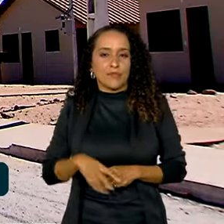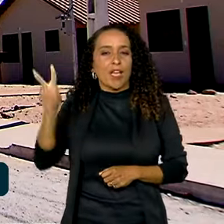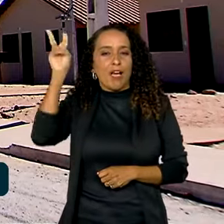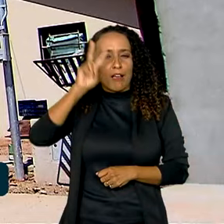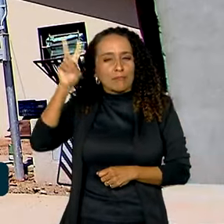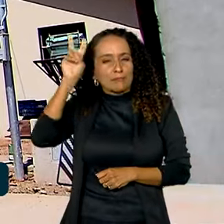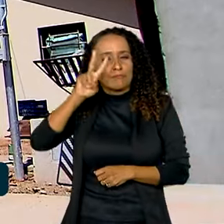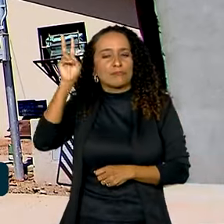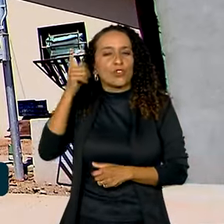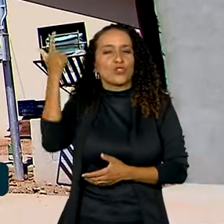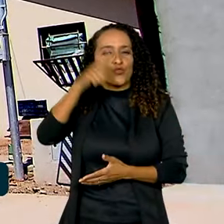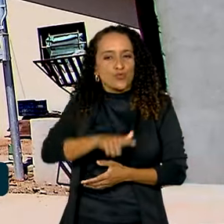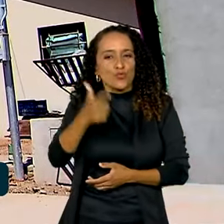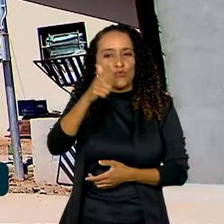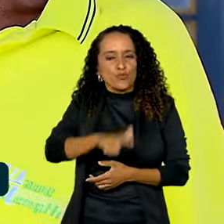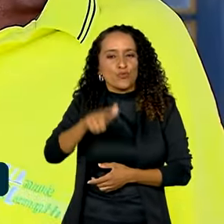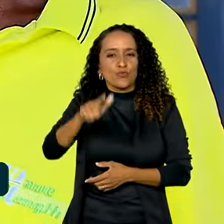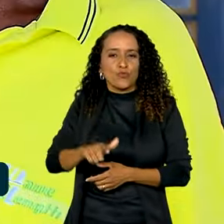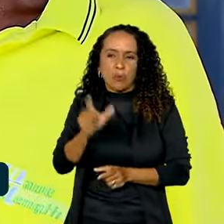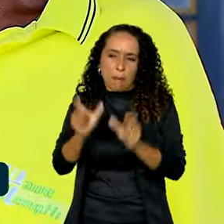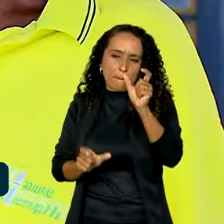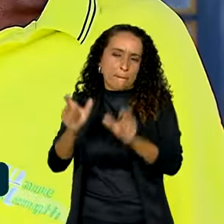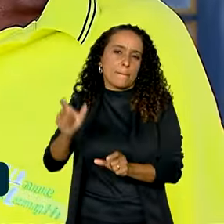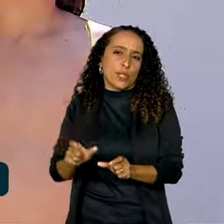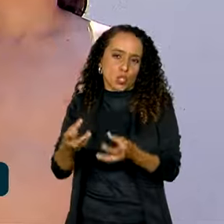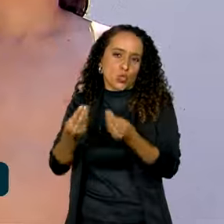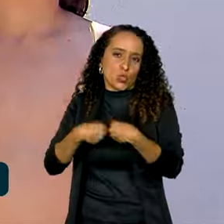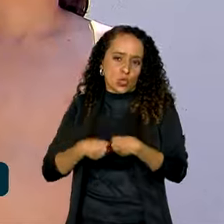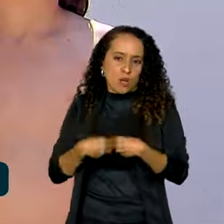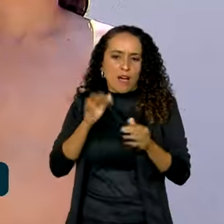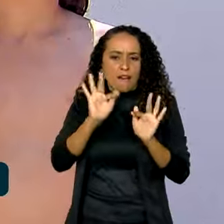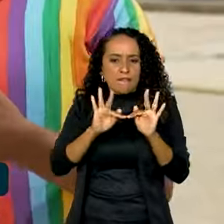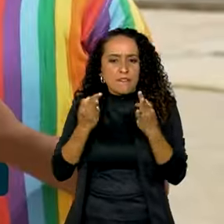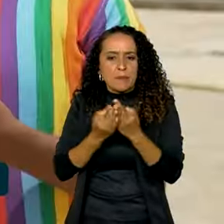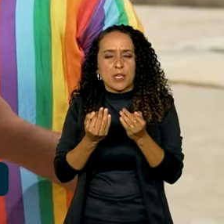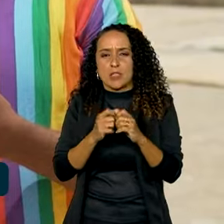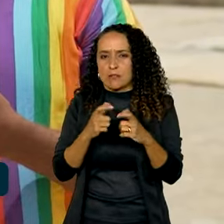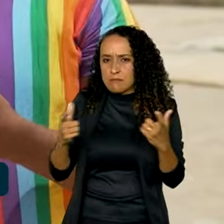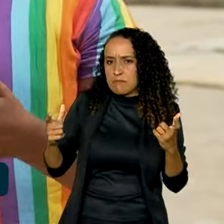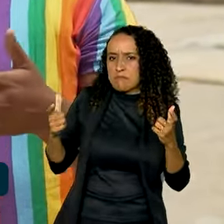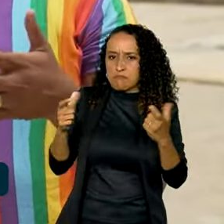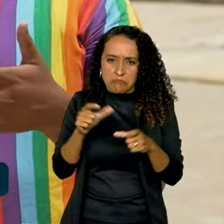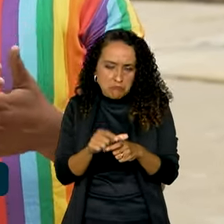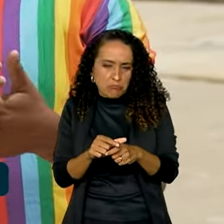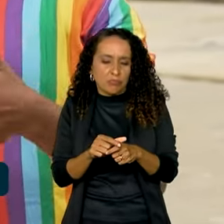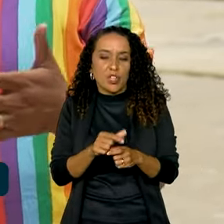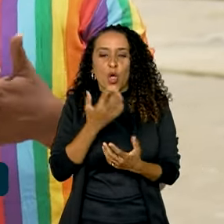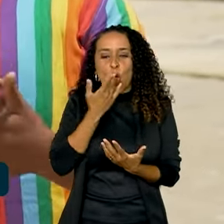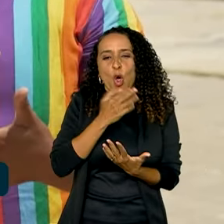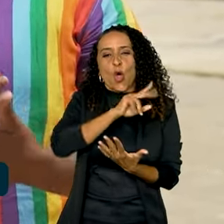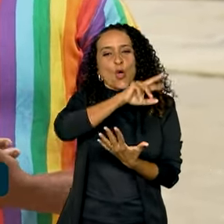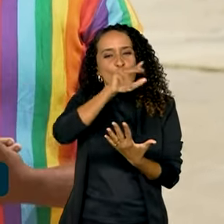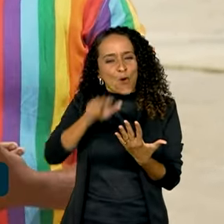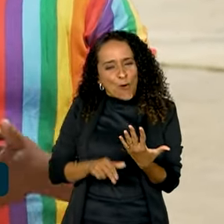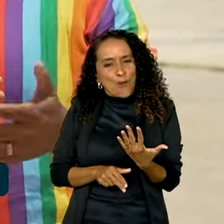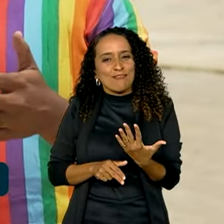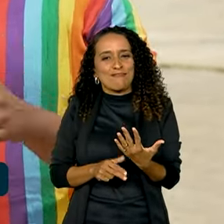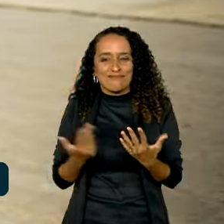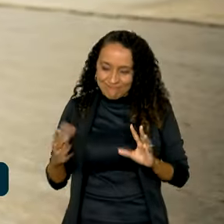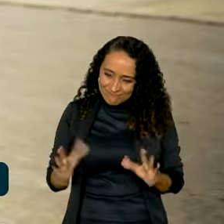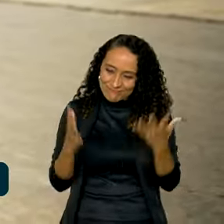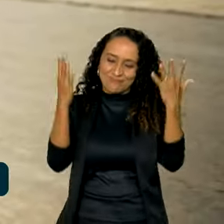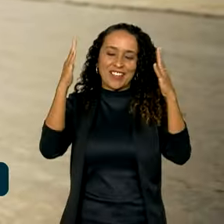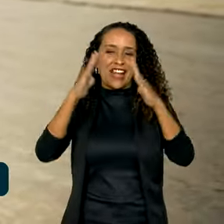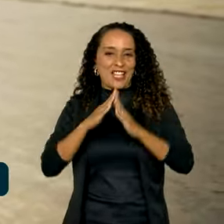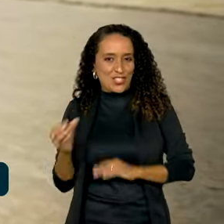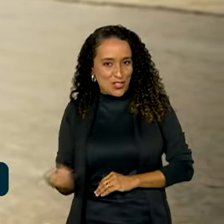repete entre os beneficiados. Famílias de todos os tamanhos e de todas as cores comemoram a casa nova.